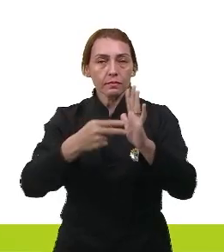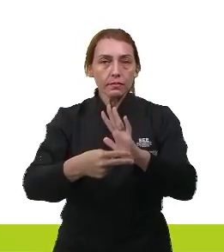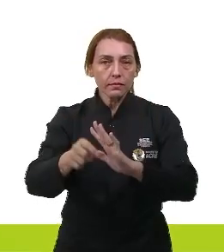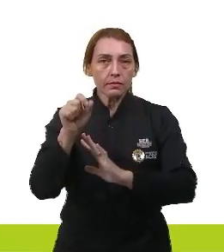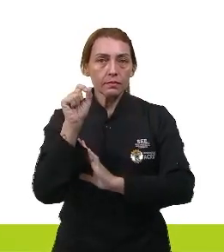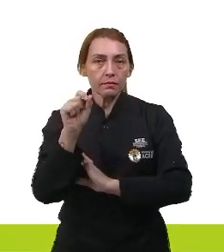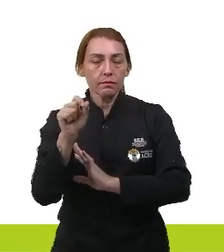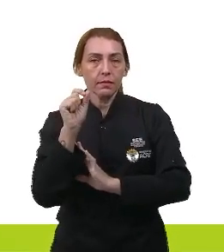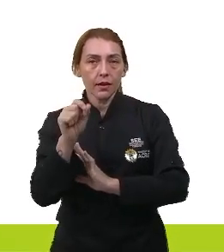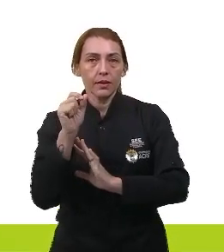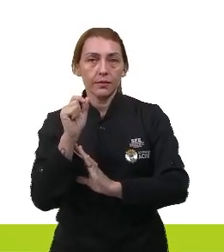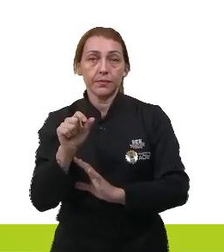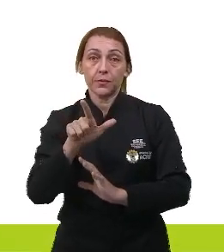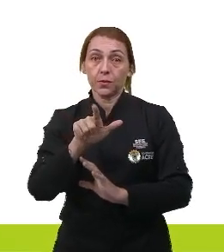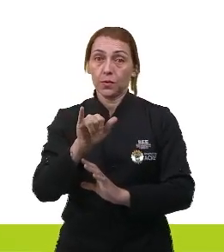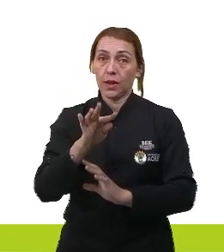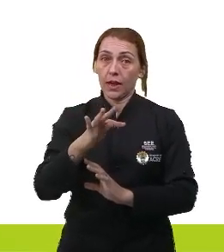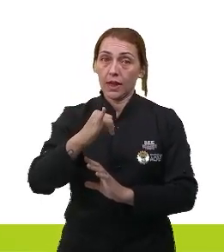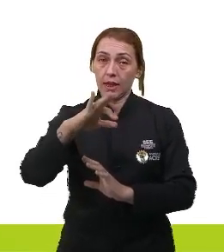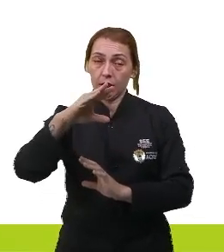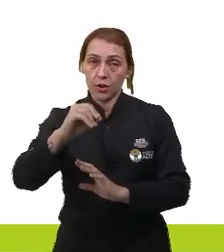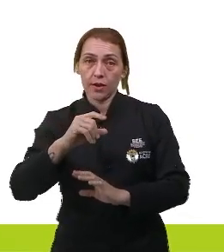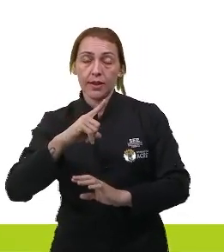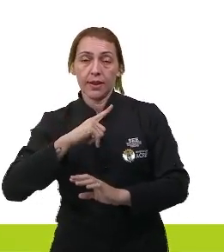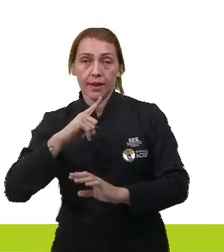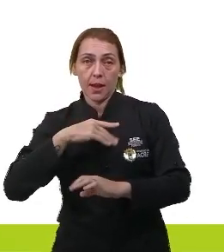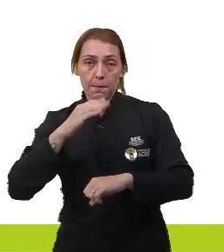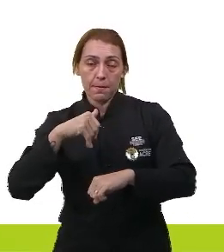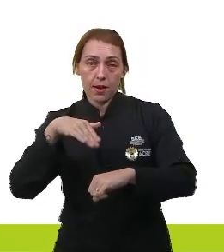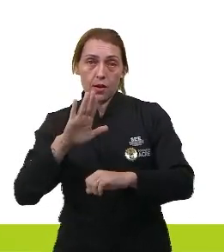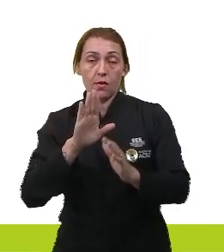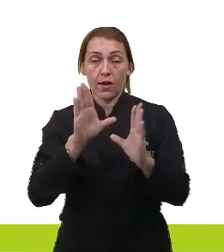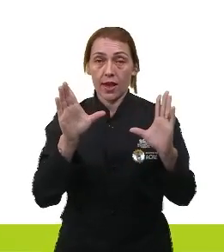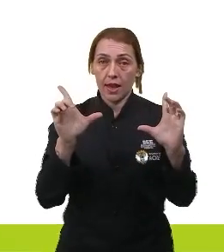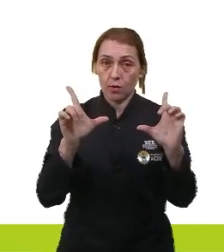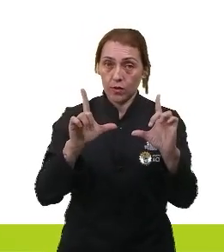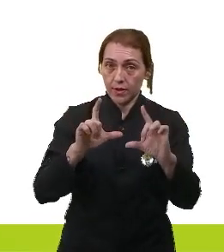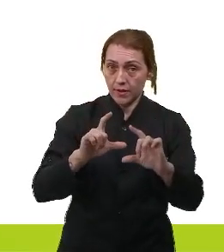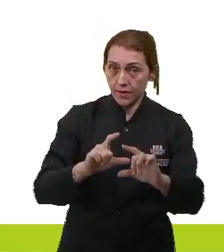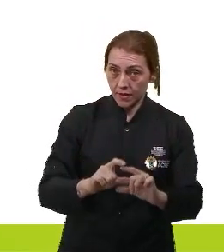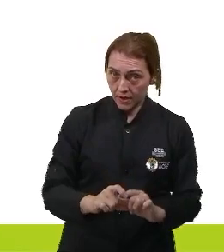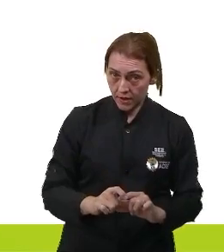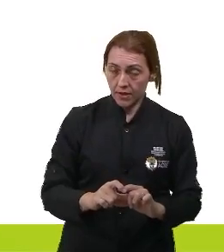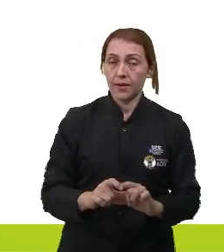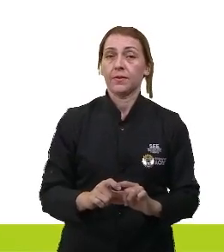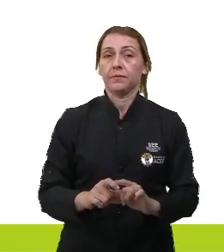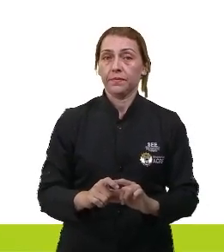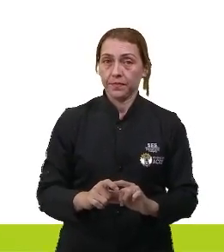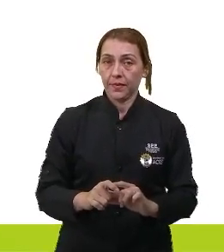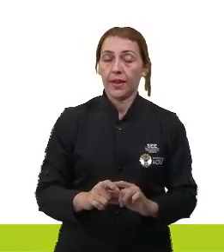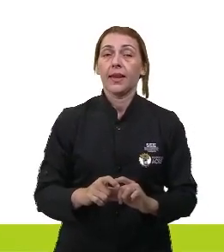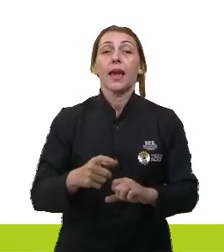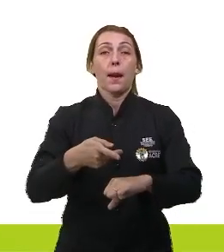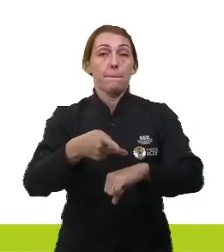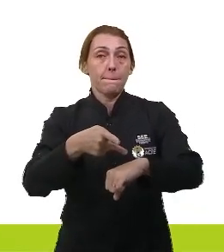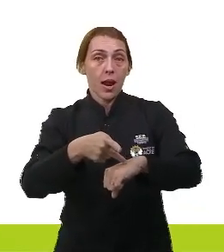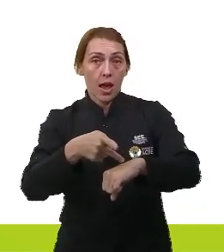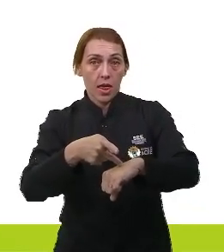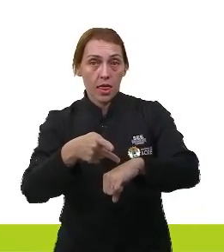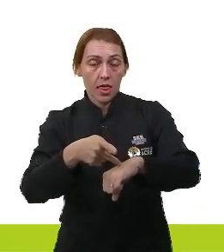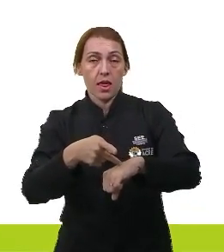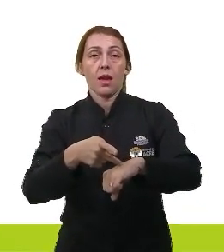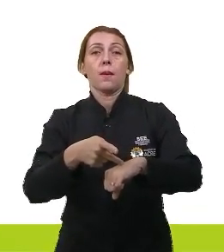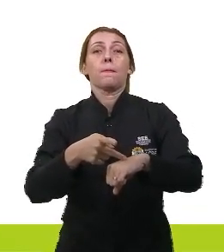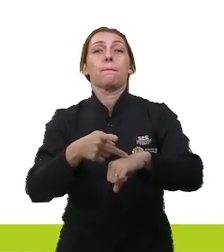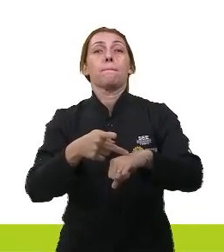que o lítio, que tem um maior potencial, ele vai reduzir, ele vai sofrer redução, e a prata, que tem um menor